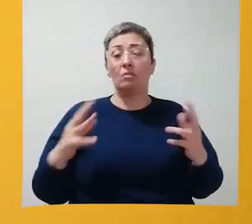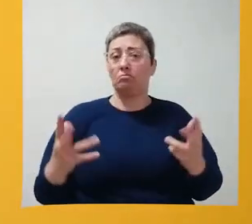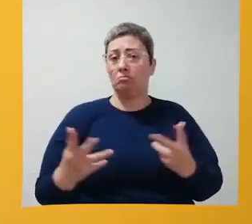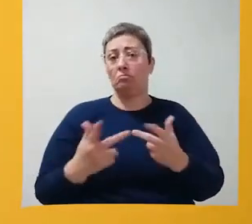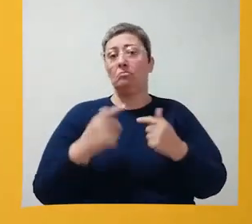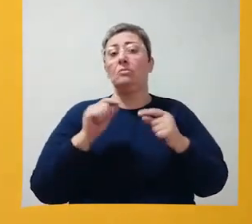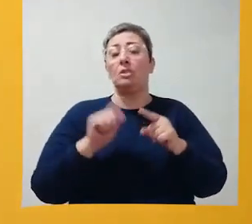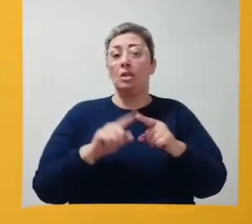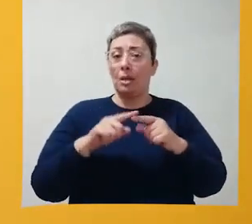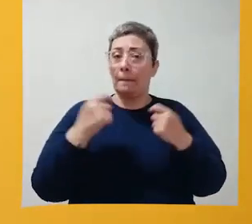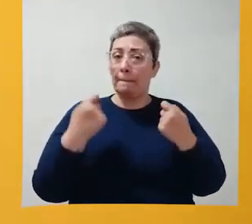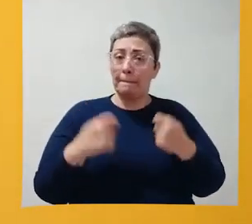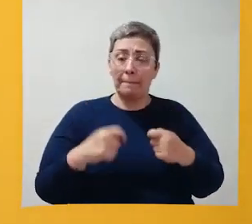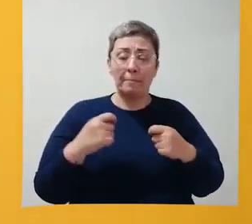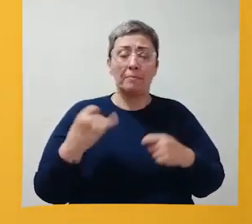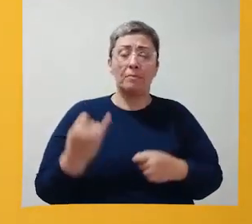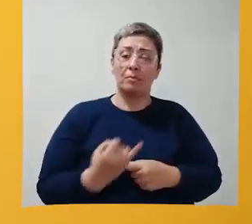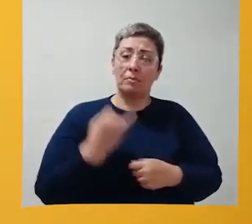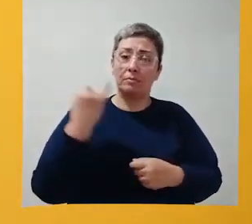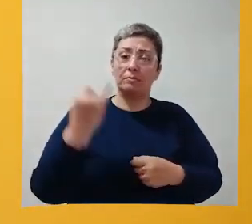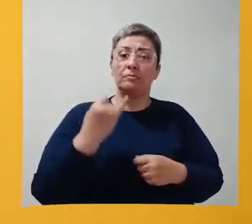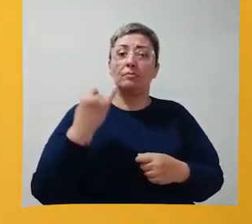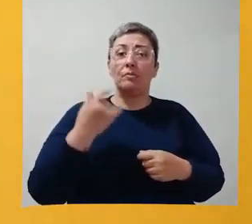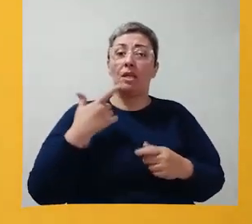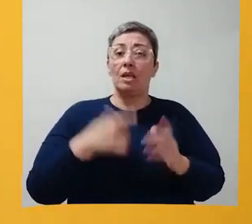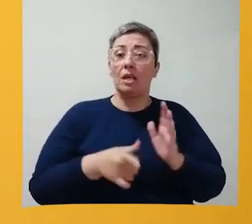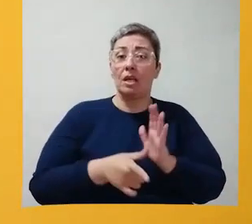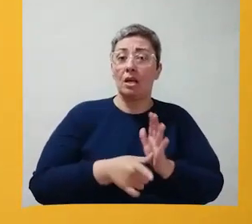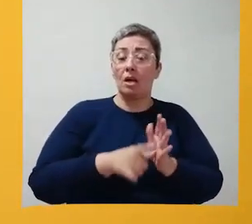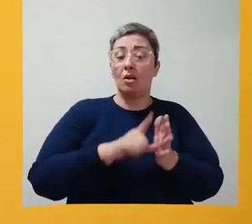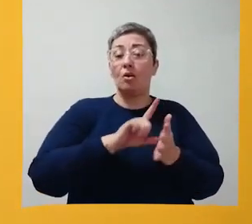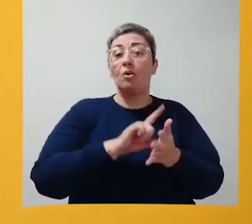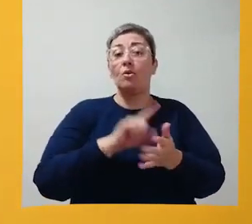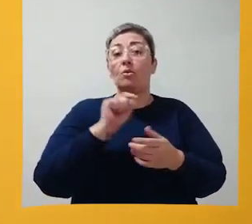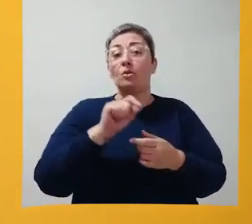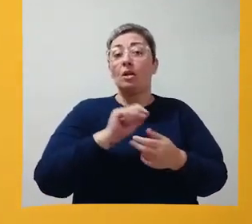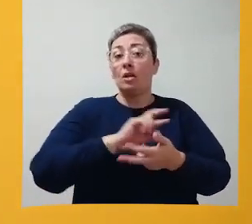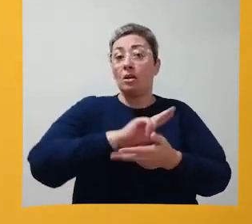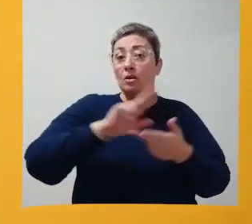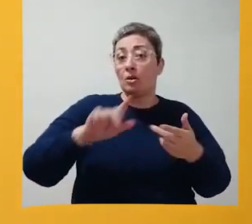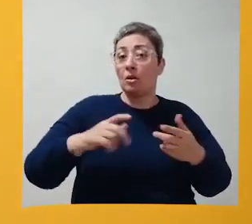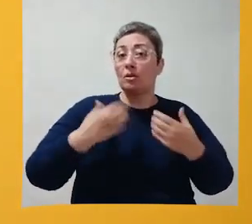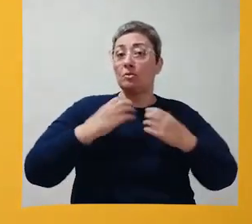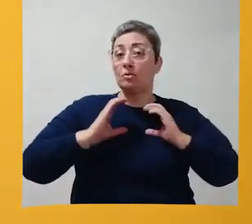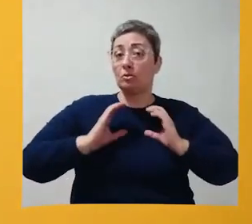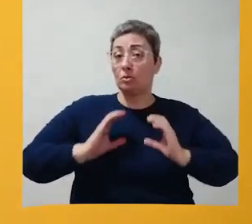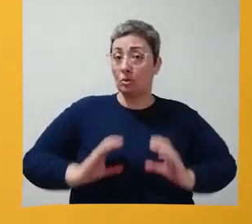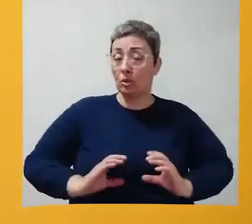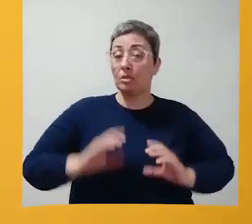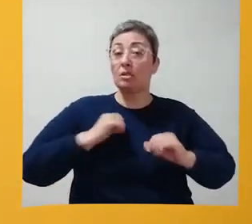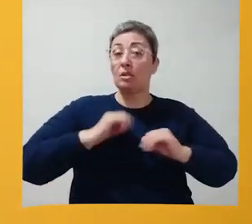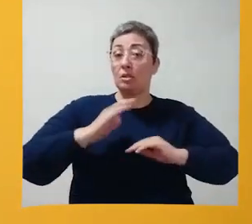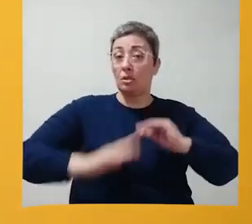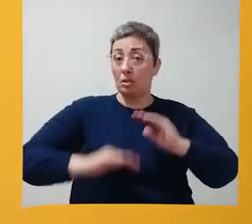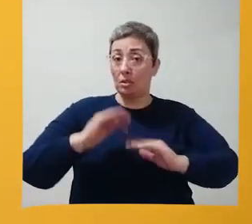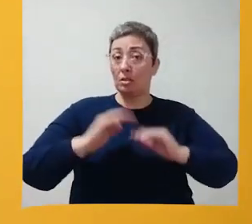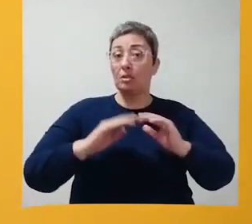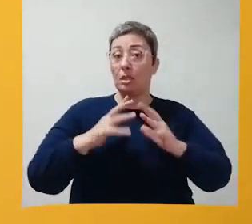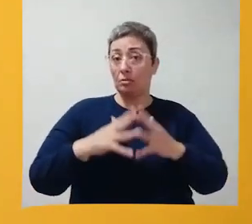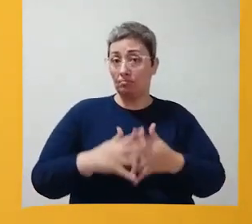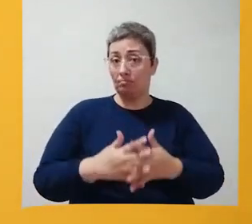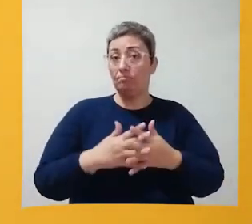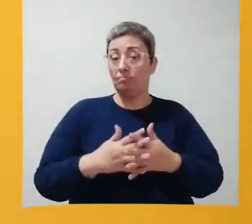ricas, são preciosas e antecedem muitos comportamentos e atividades